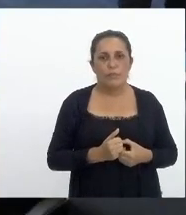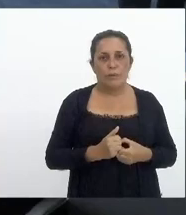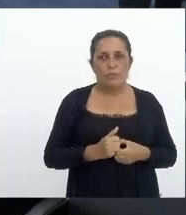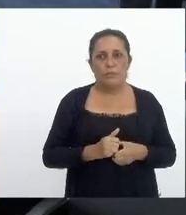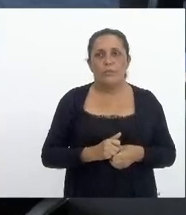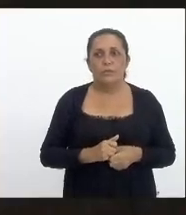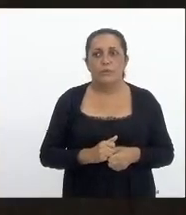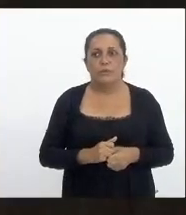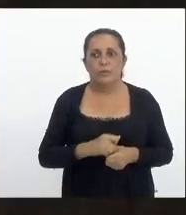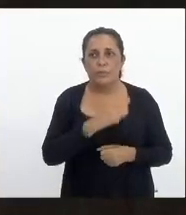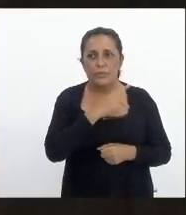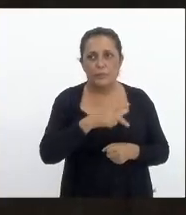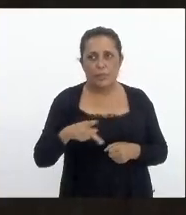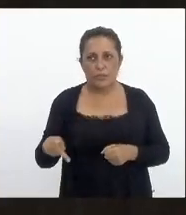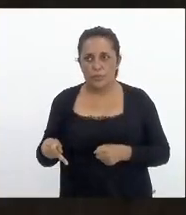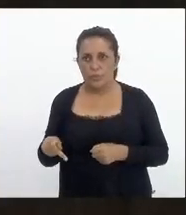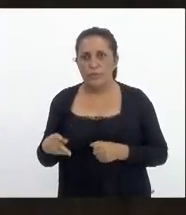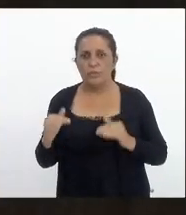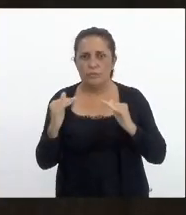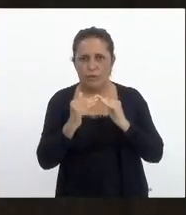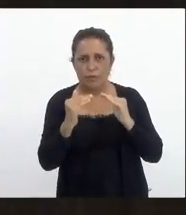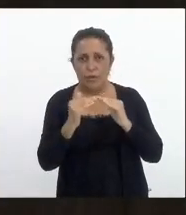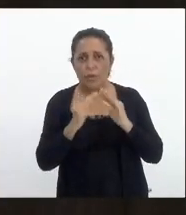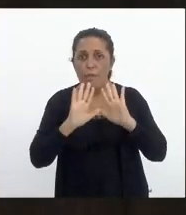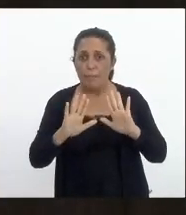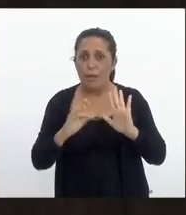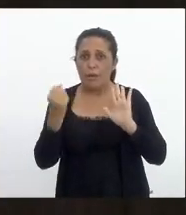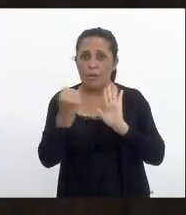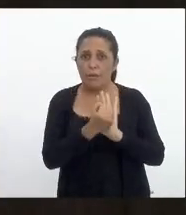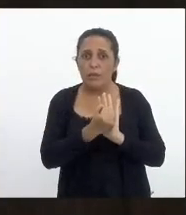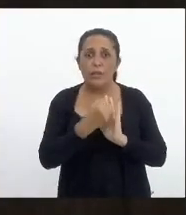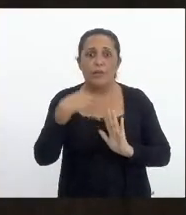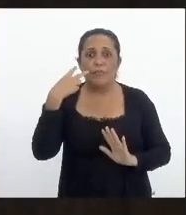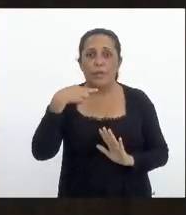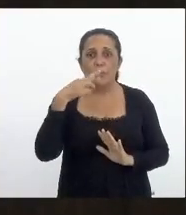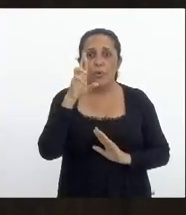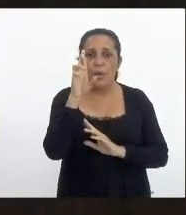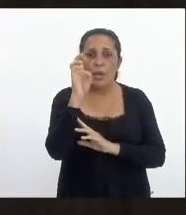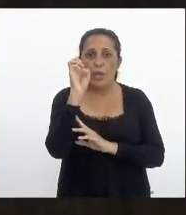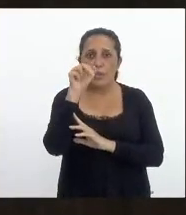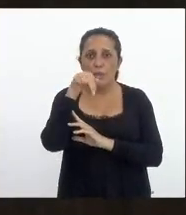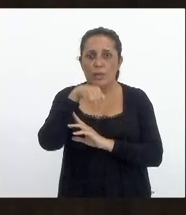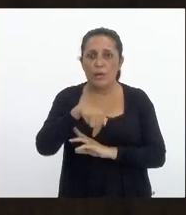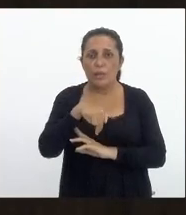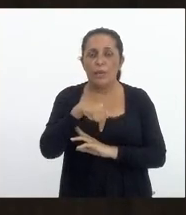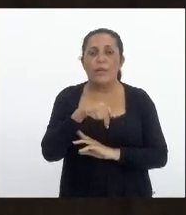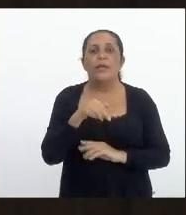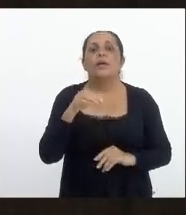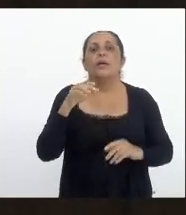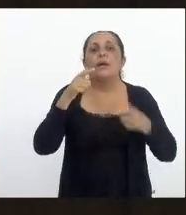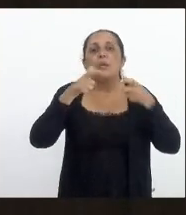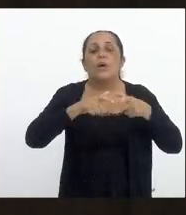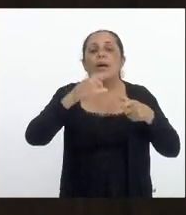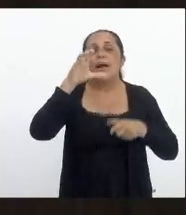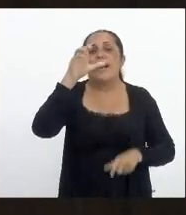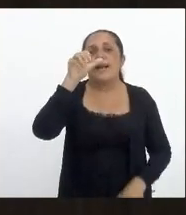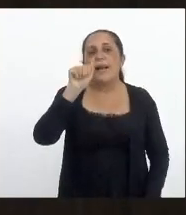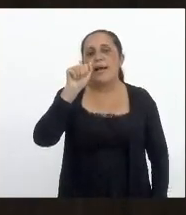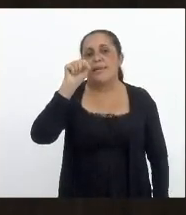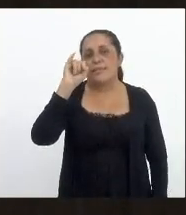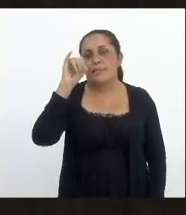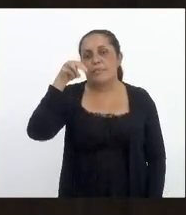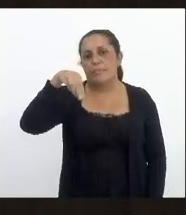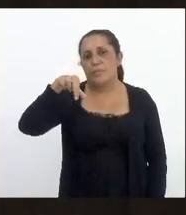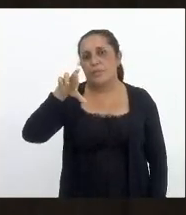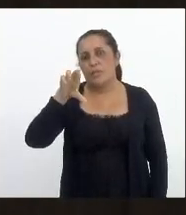senhor presidente o parecer é favorável só queria registrar a presença aqui do vereador Renan de Casimiro e do vereador Gabriel Monteiro que estão aqui no plenário